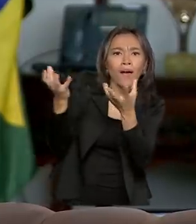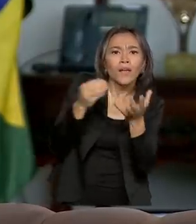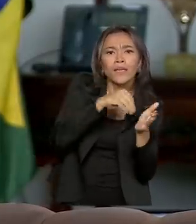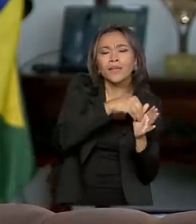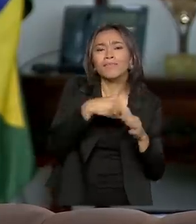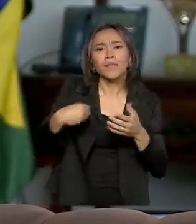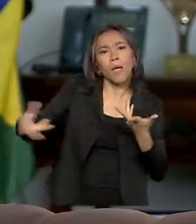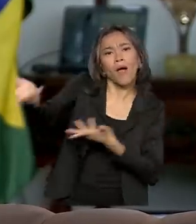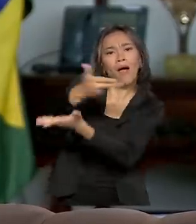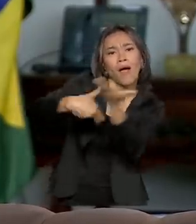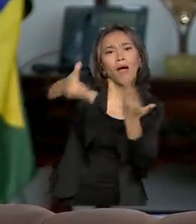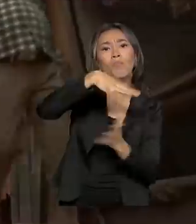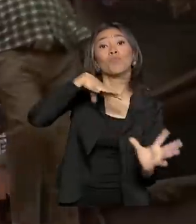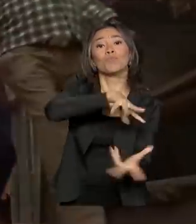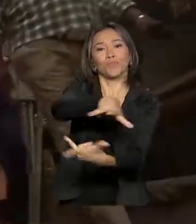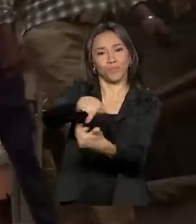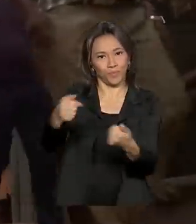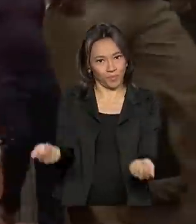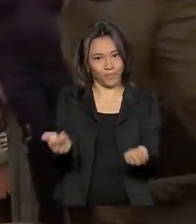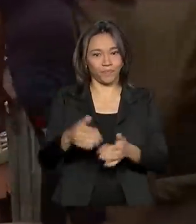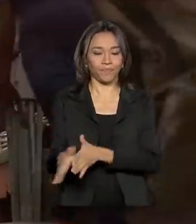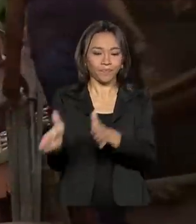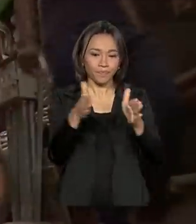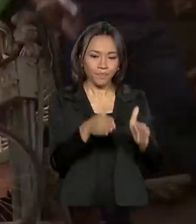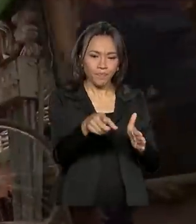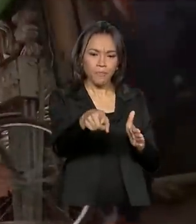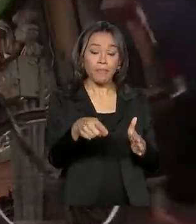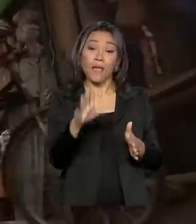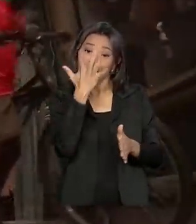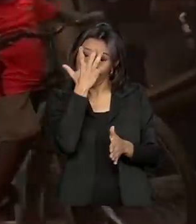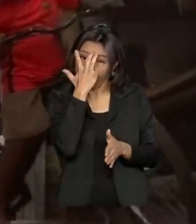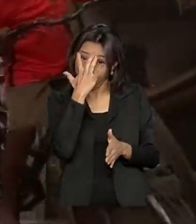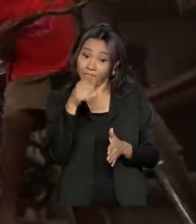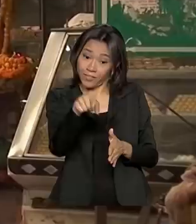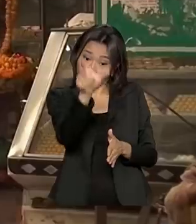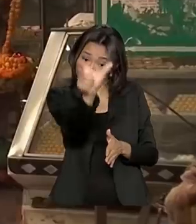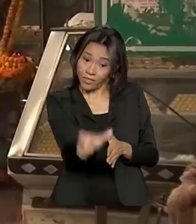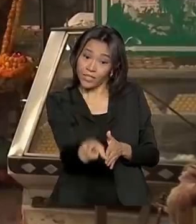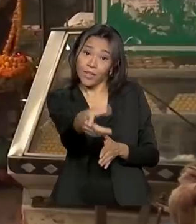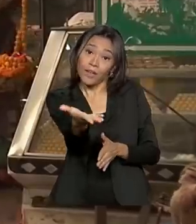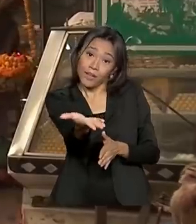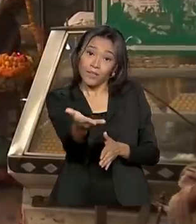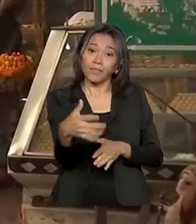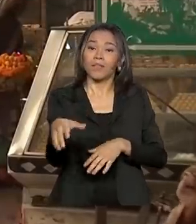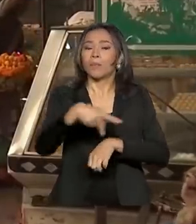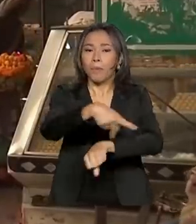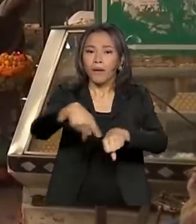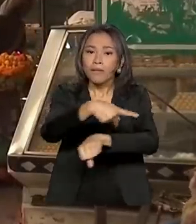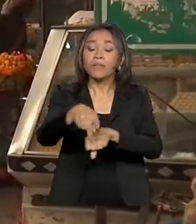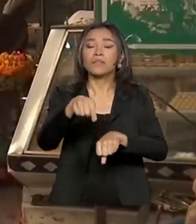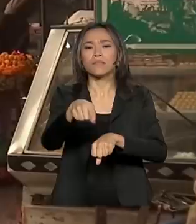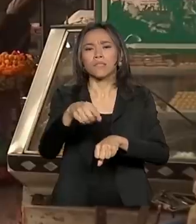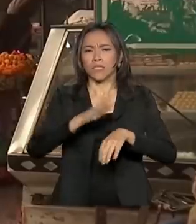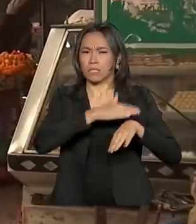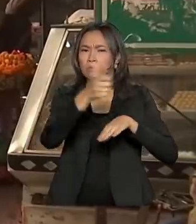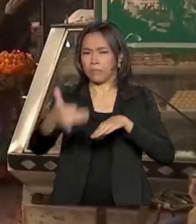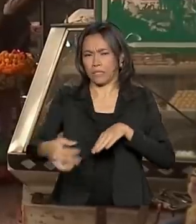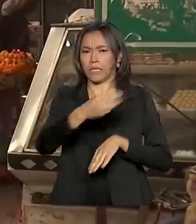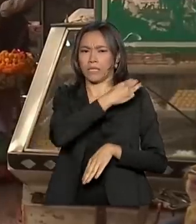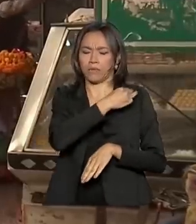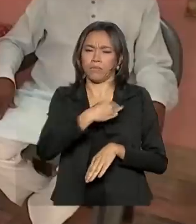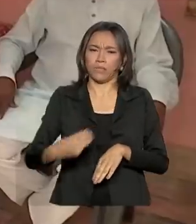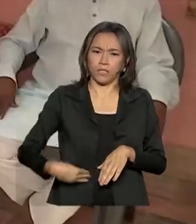termos de abastecimento. Na Índia, um mercado ainda desconhecido, segundo a ministra, assuntos como